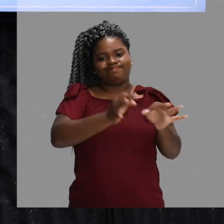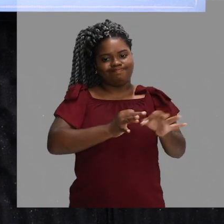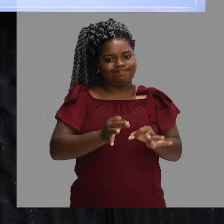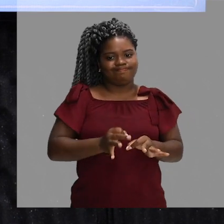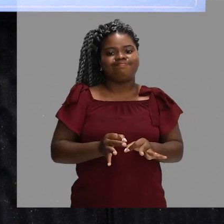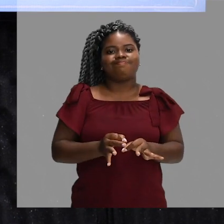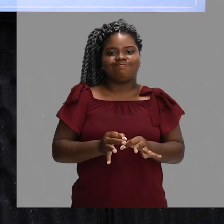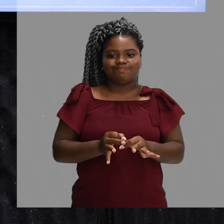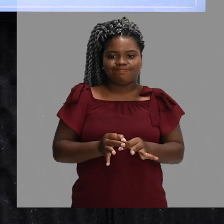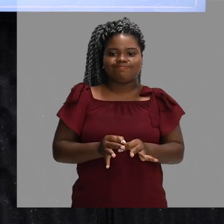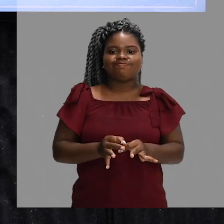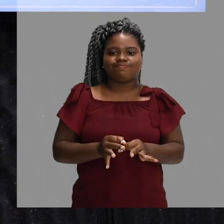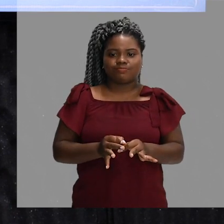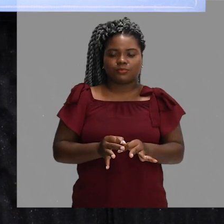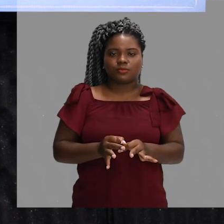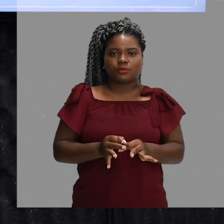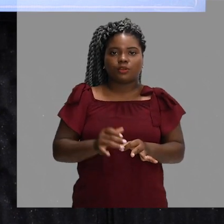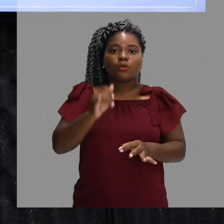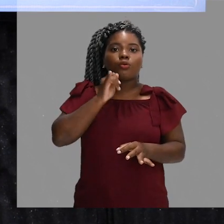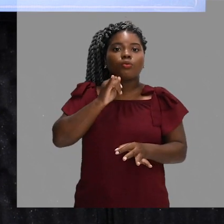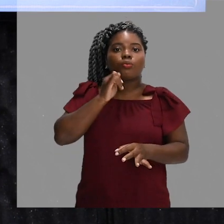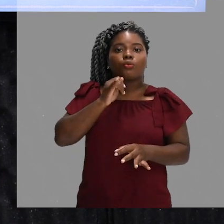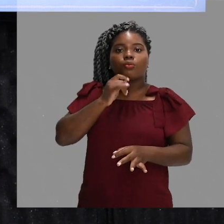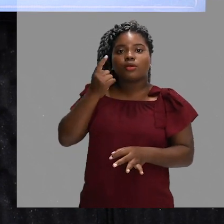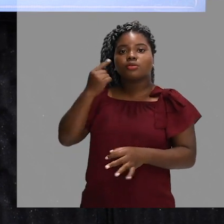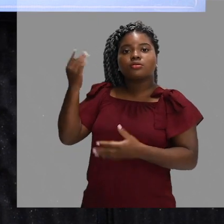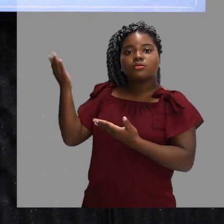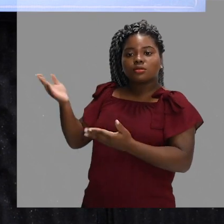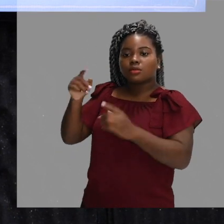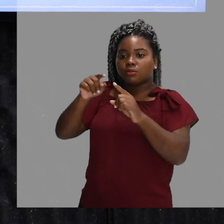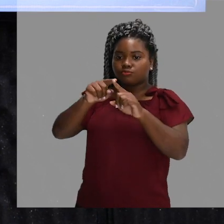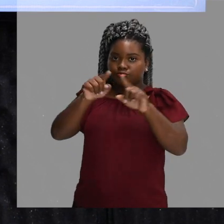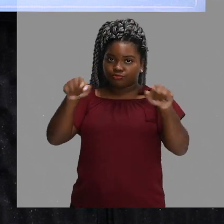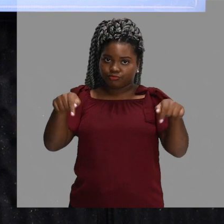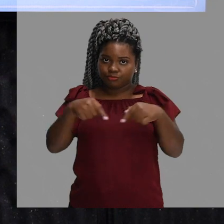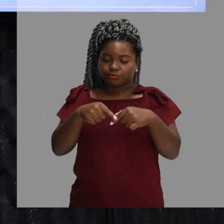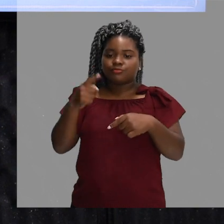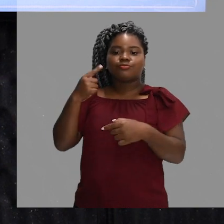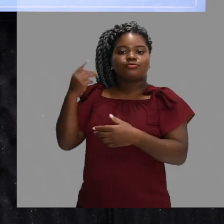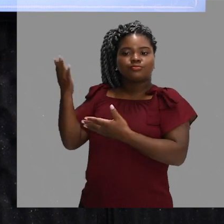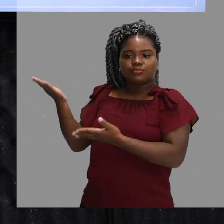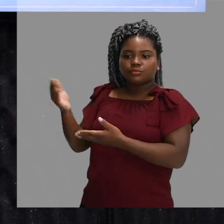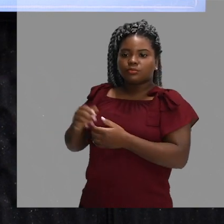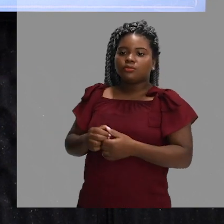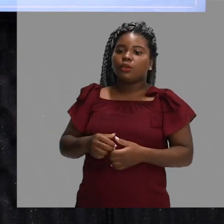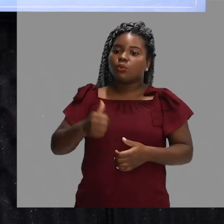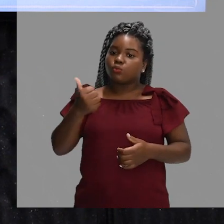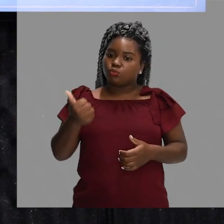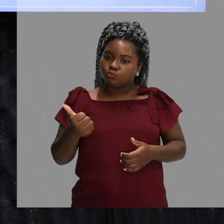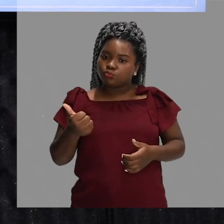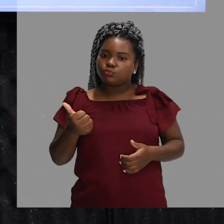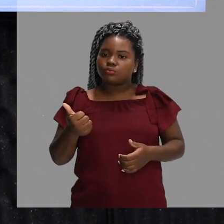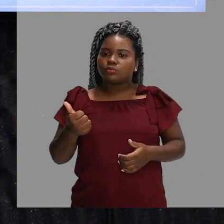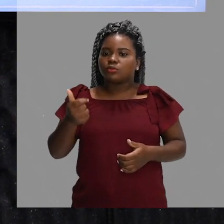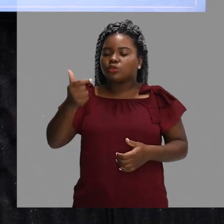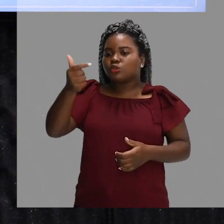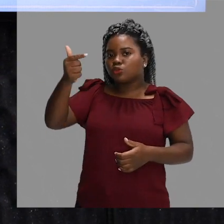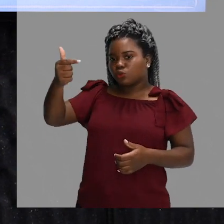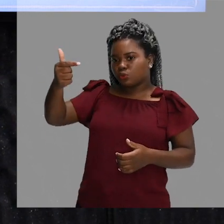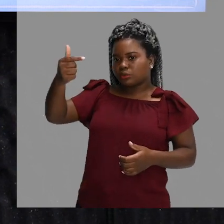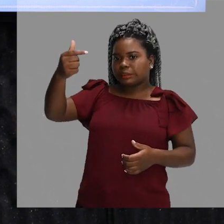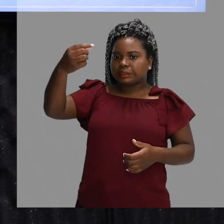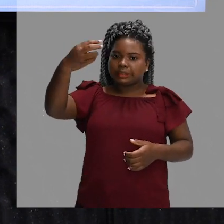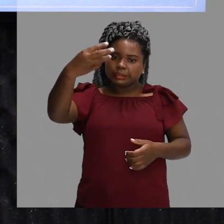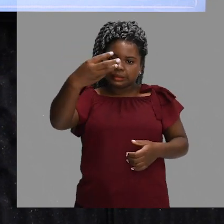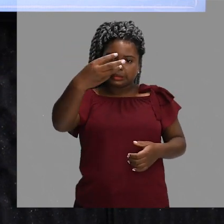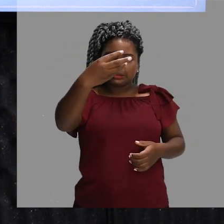girar em direção a essas setas aí. Quem vai para o saque? O atleta de número 2 desce. O de número 1 ocupa a posição 6 e